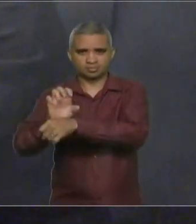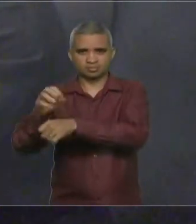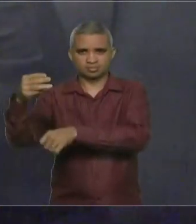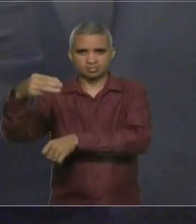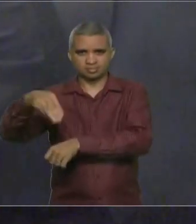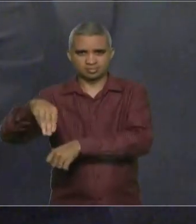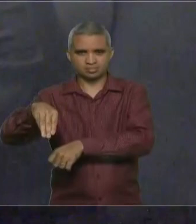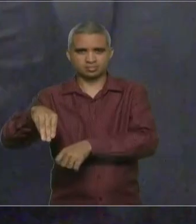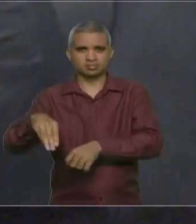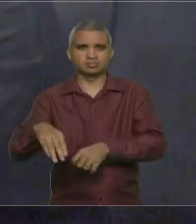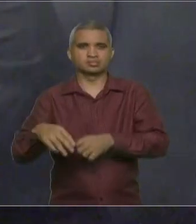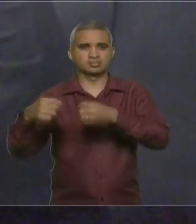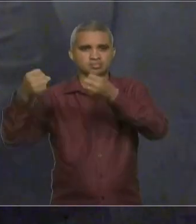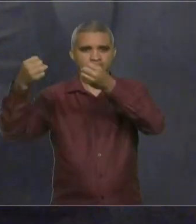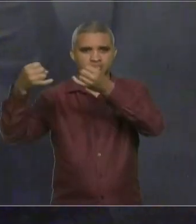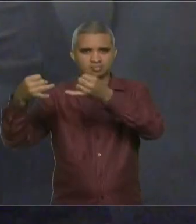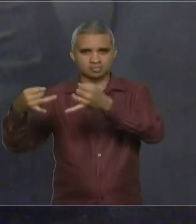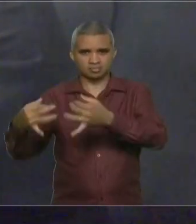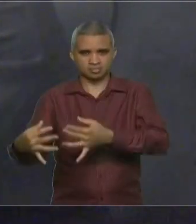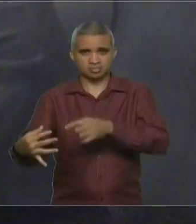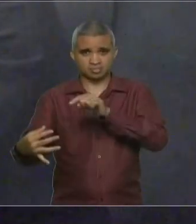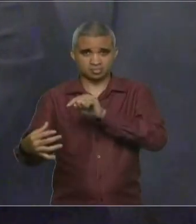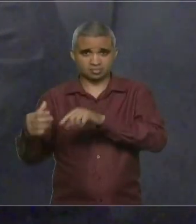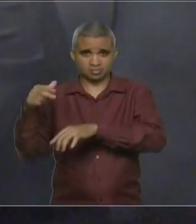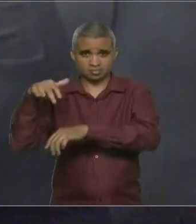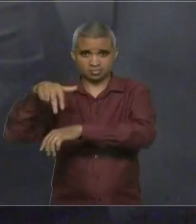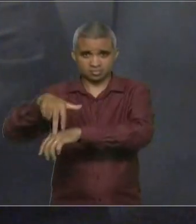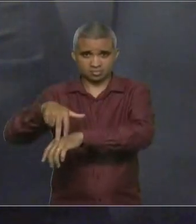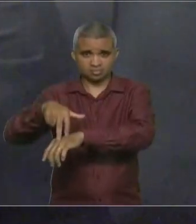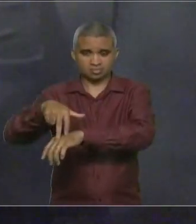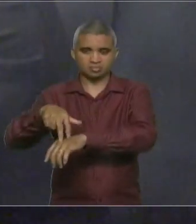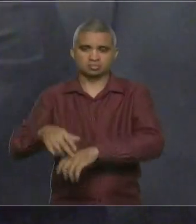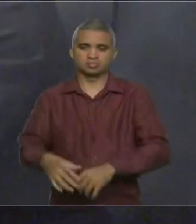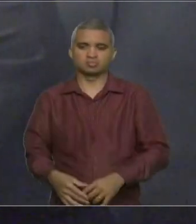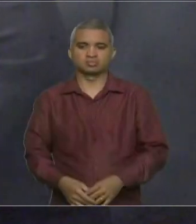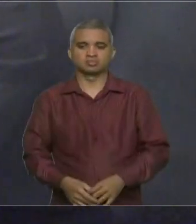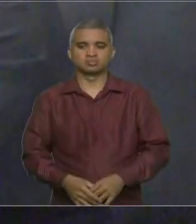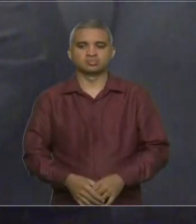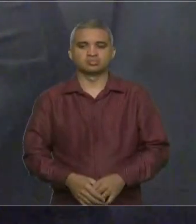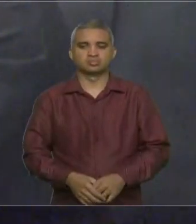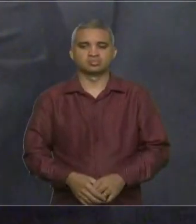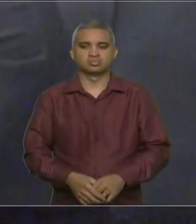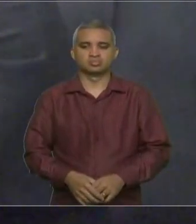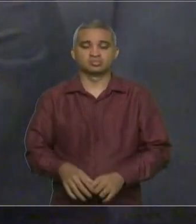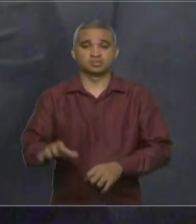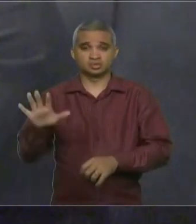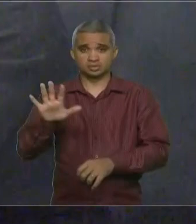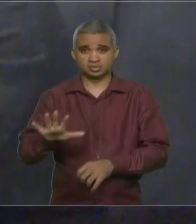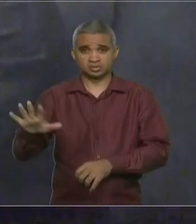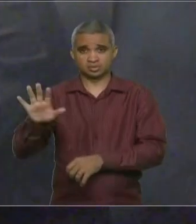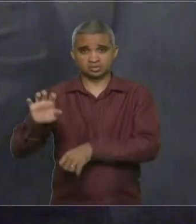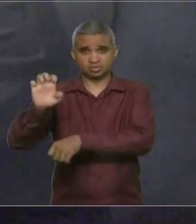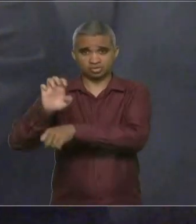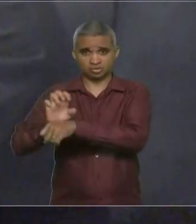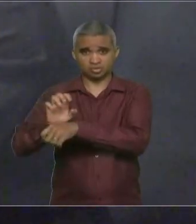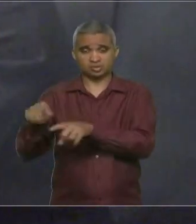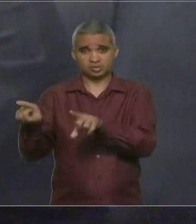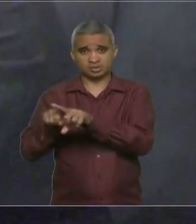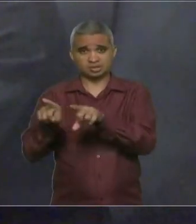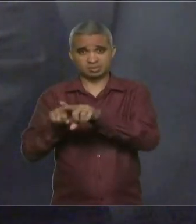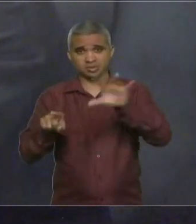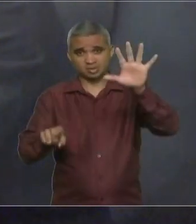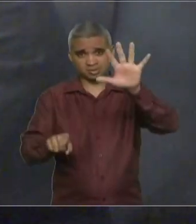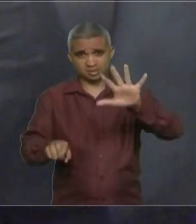esplanou na Assembleia desta Casa o estadual, o cenário estadual e o cenário federal